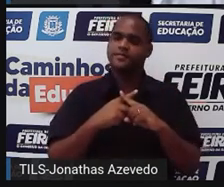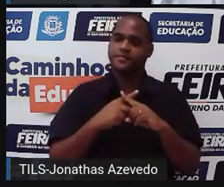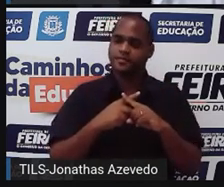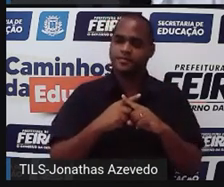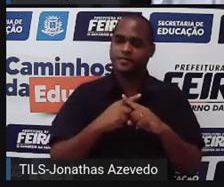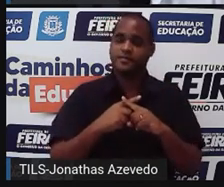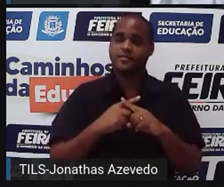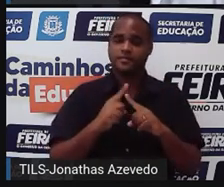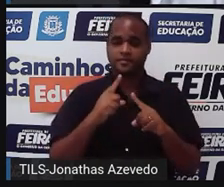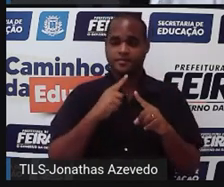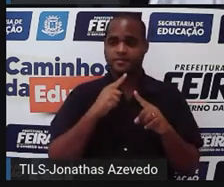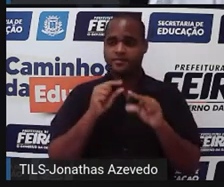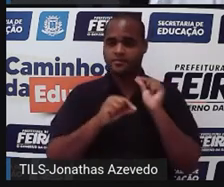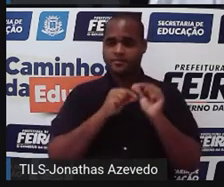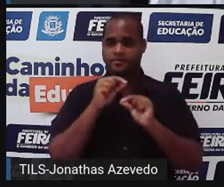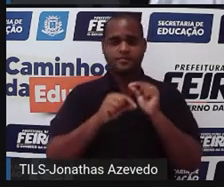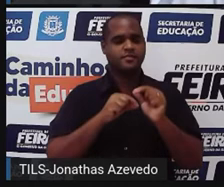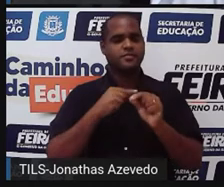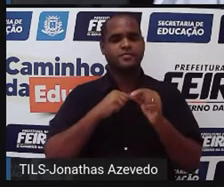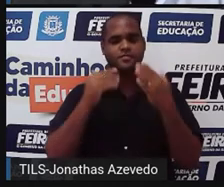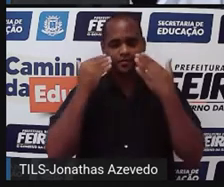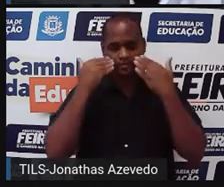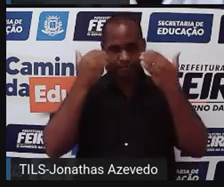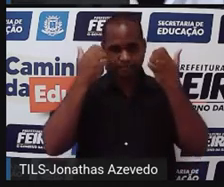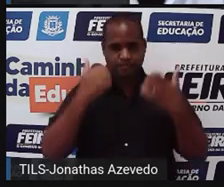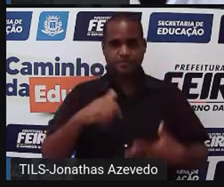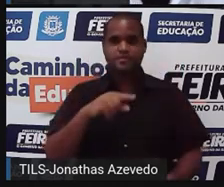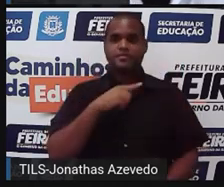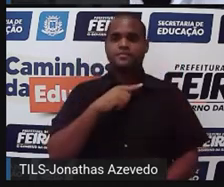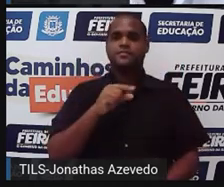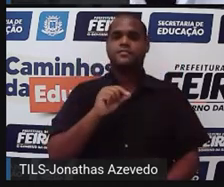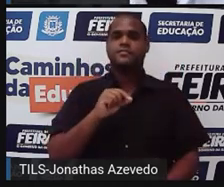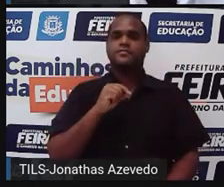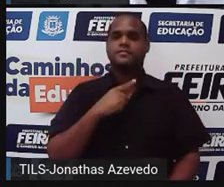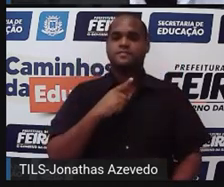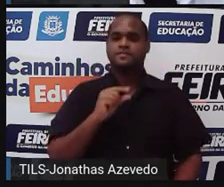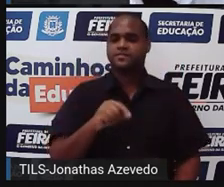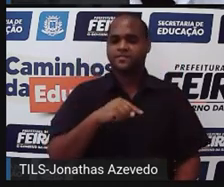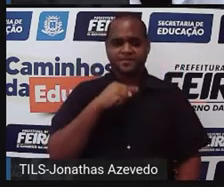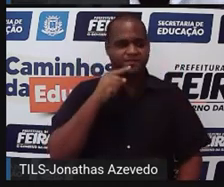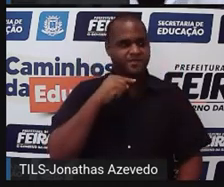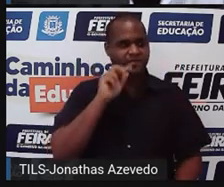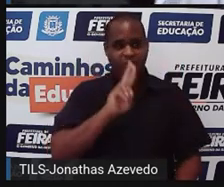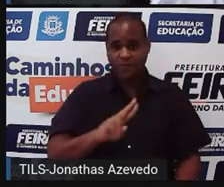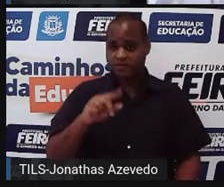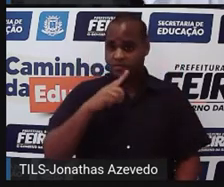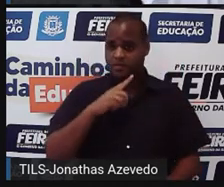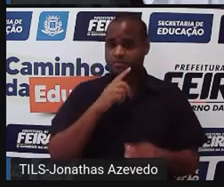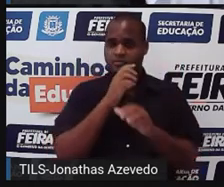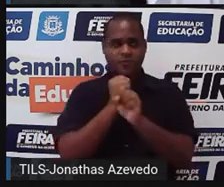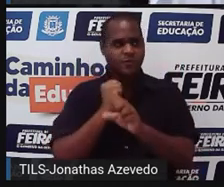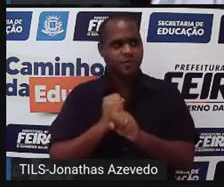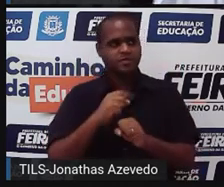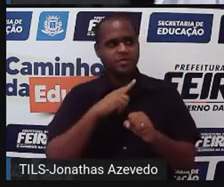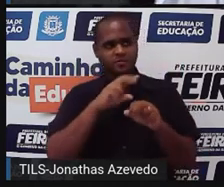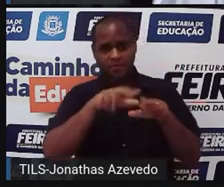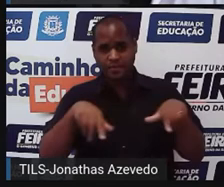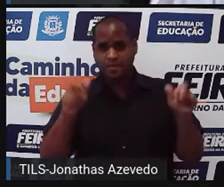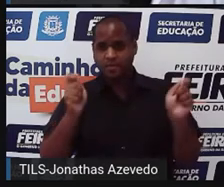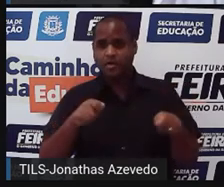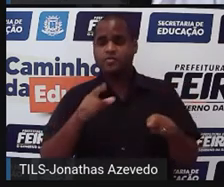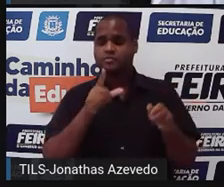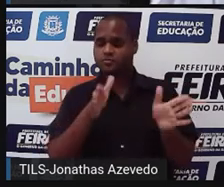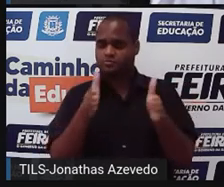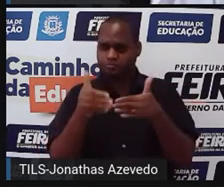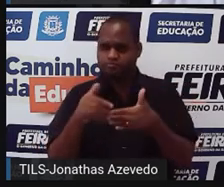circulado. Isso aqui representa a quantidade de canudos usados para fazer os cubos. E aí, eu vou